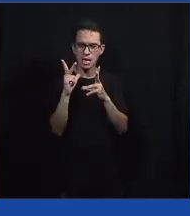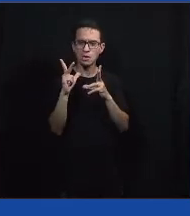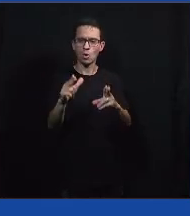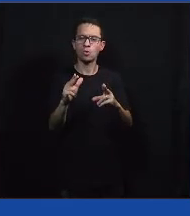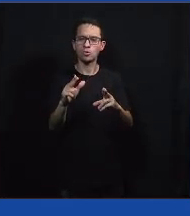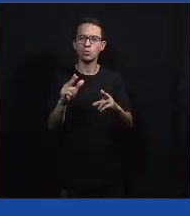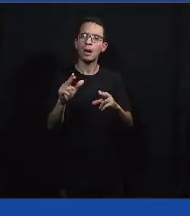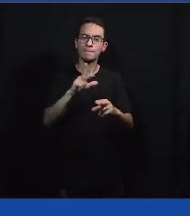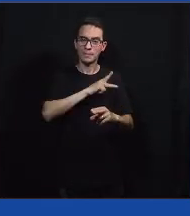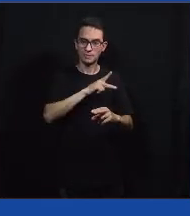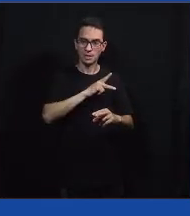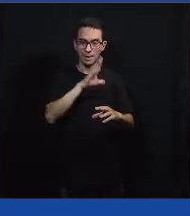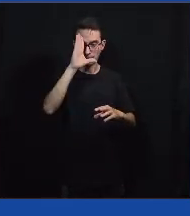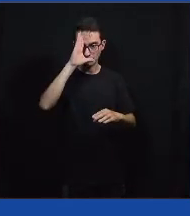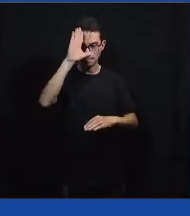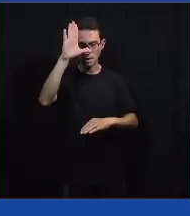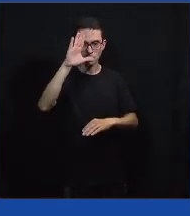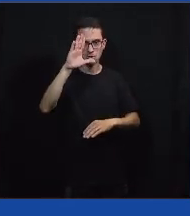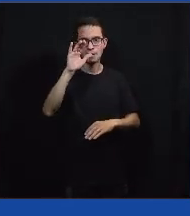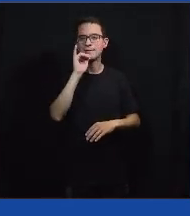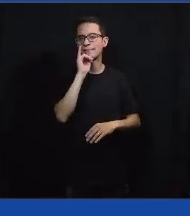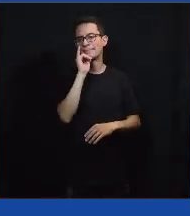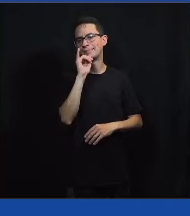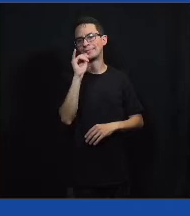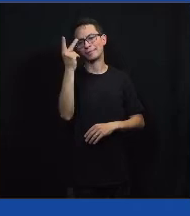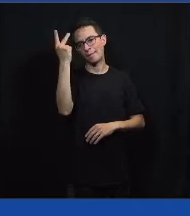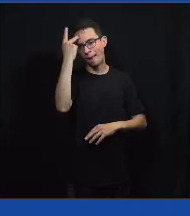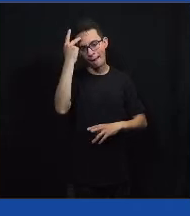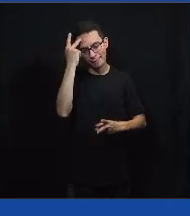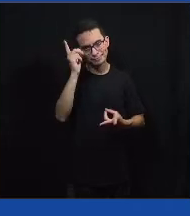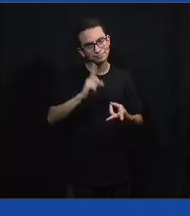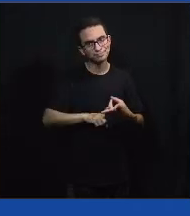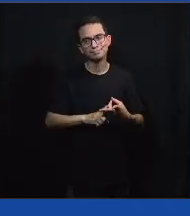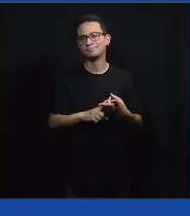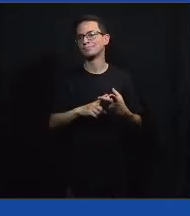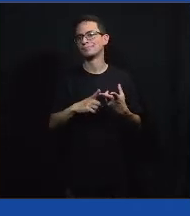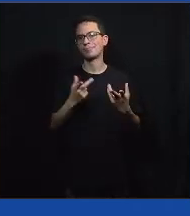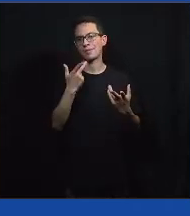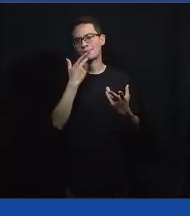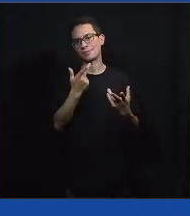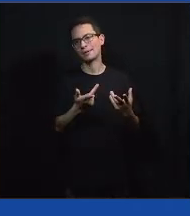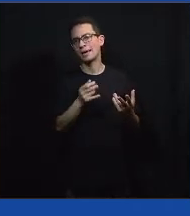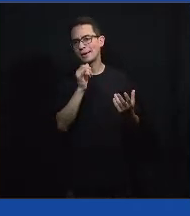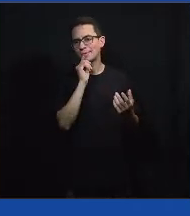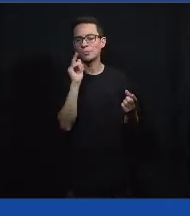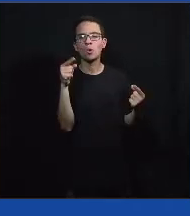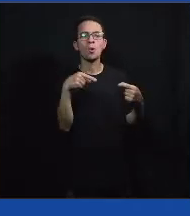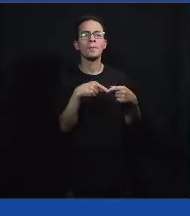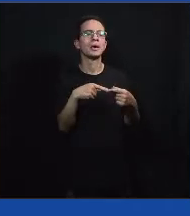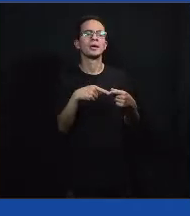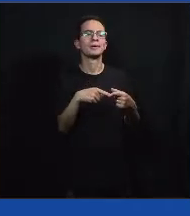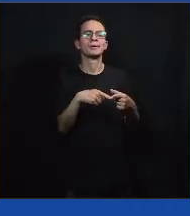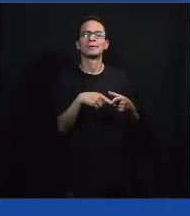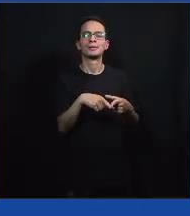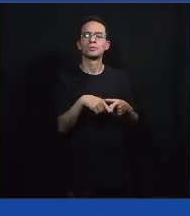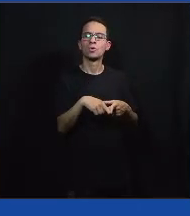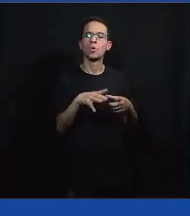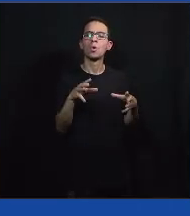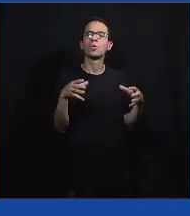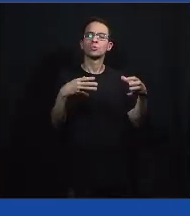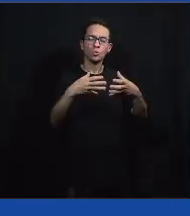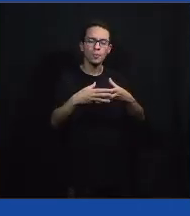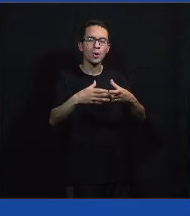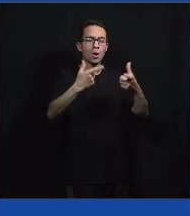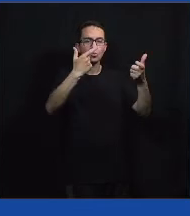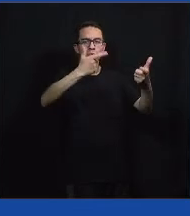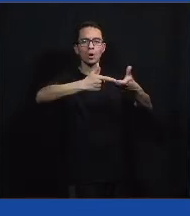privadas nos grandes centros, nas grandes metrópoles, então, quando eu falo em escolas privadas, eu estou me referindo mais a esses pequenos locais